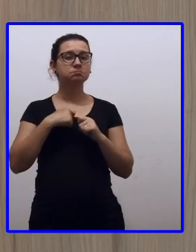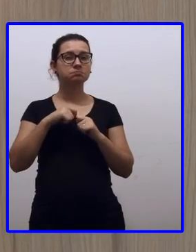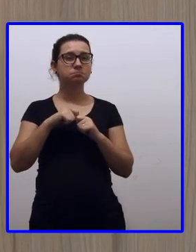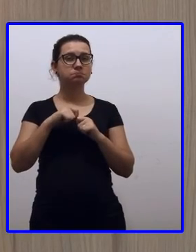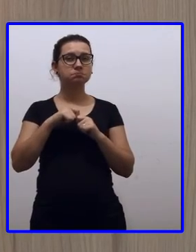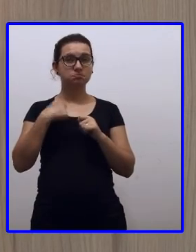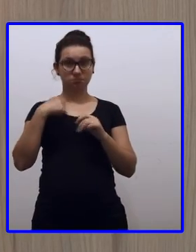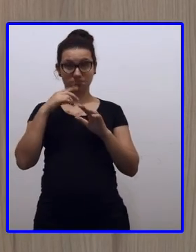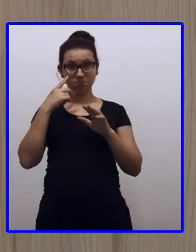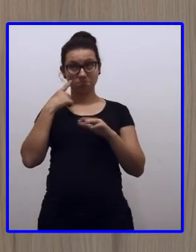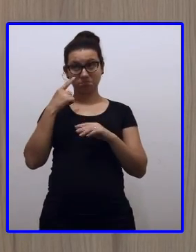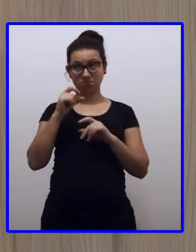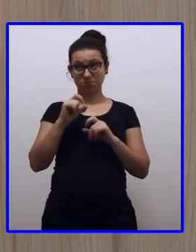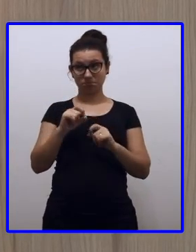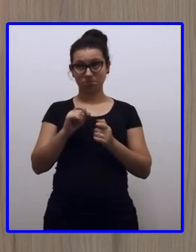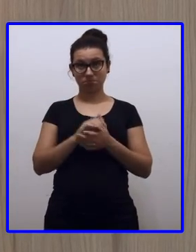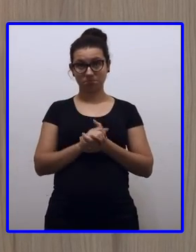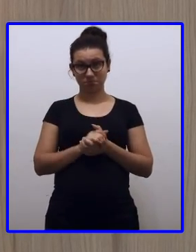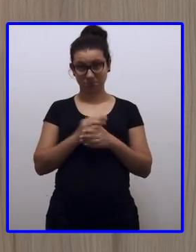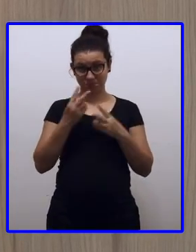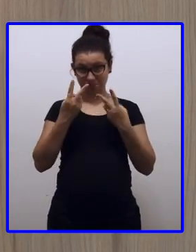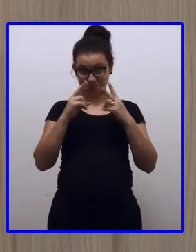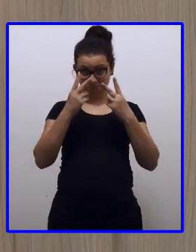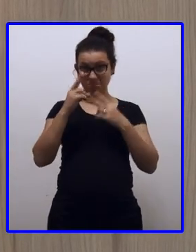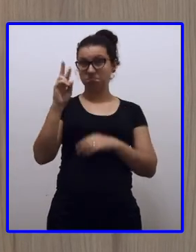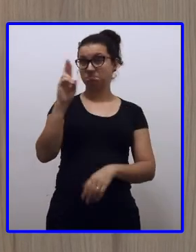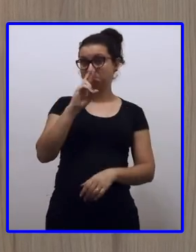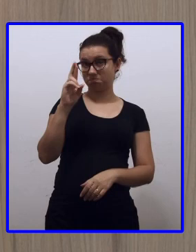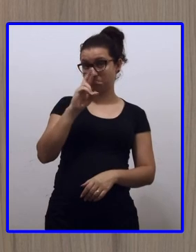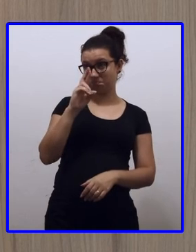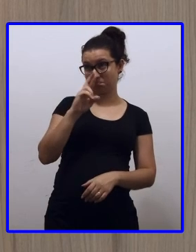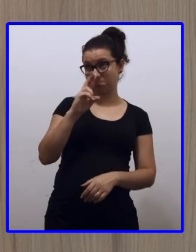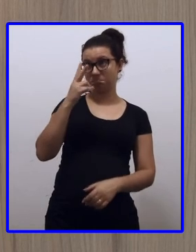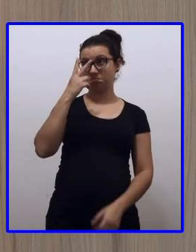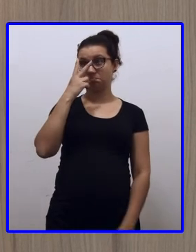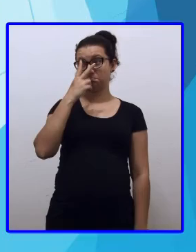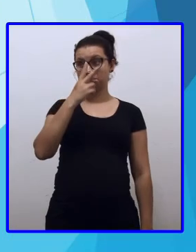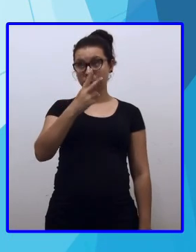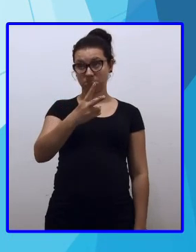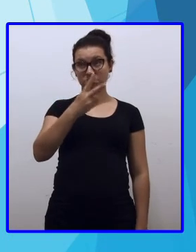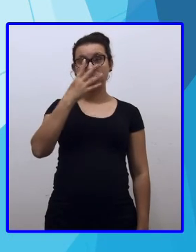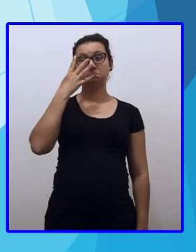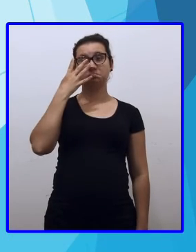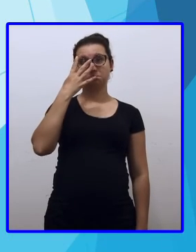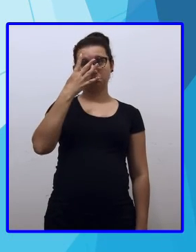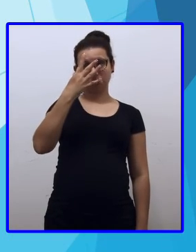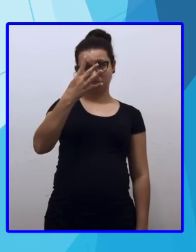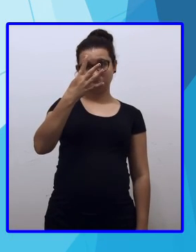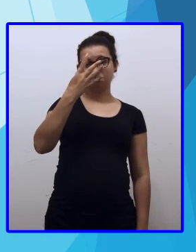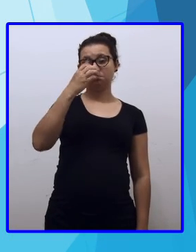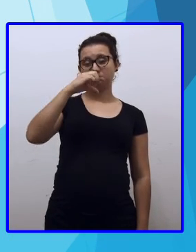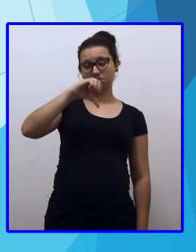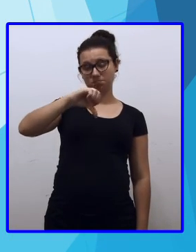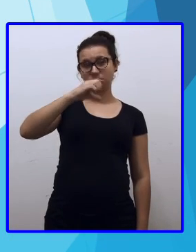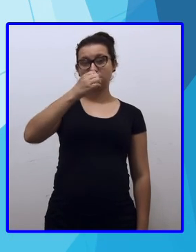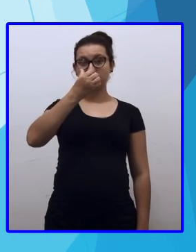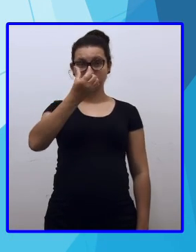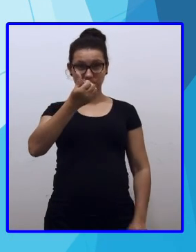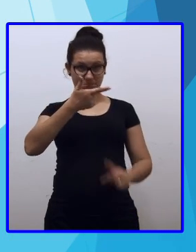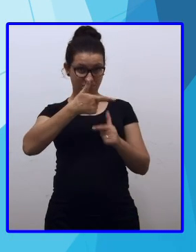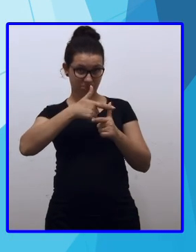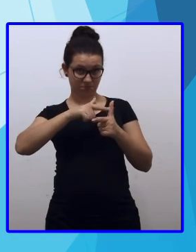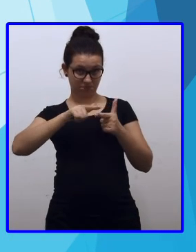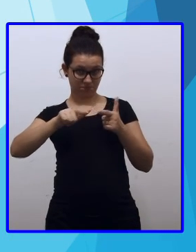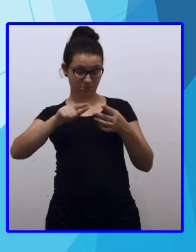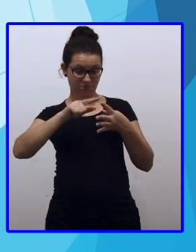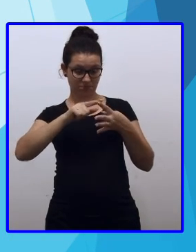que eu fiz? Eu peguei o valor em real, dois mil quatrocentos e noventa seis reais, dividi para os quatro amigos.